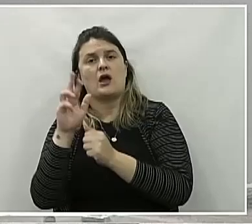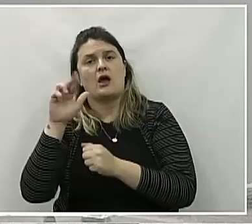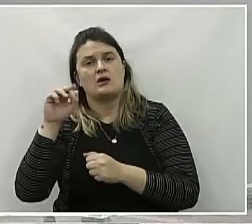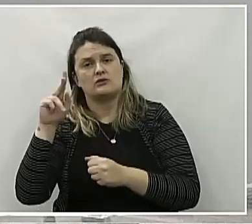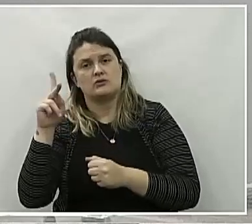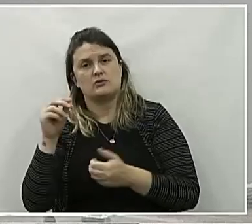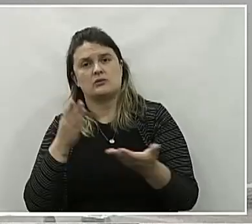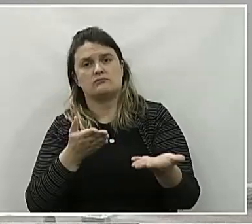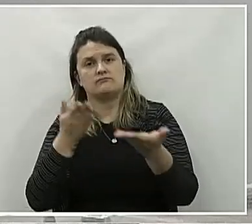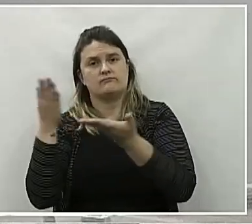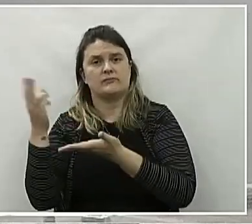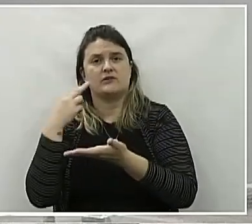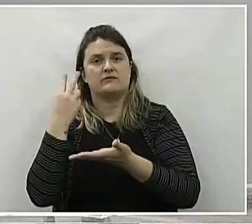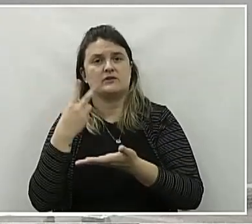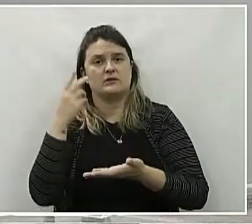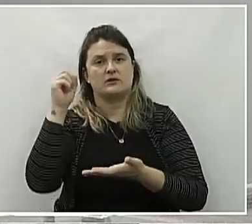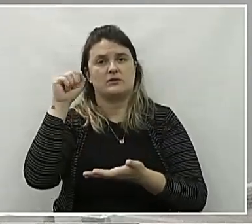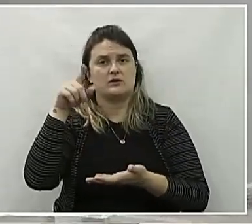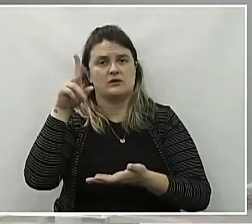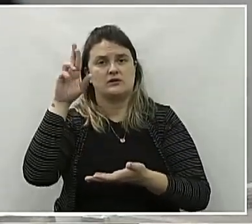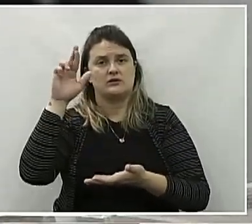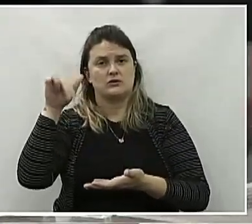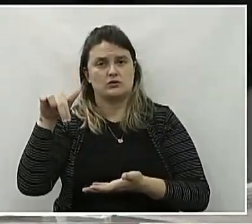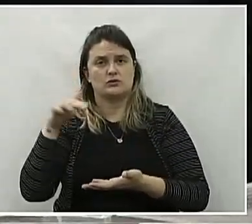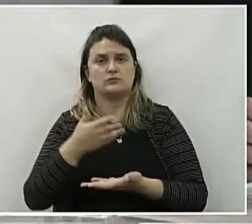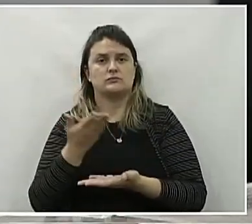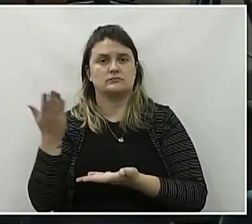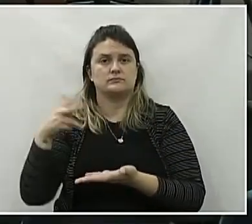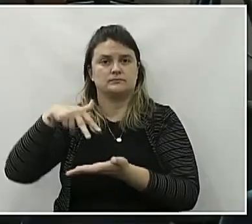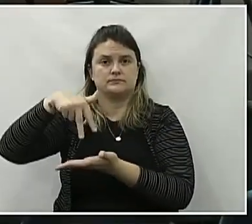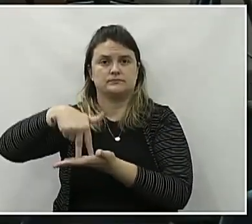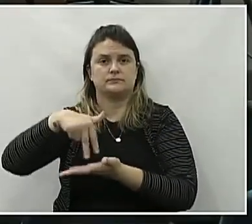palavra na tribuna, o vereador Anderson Luiz Cripa Cardoso.